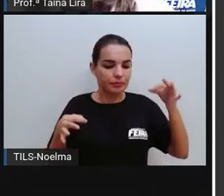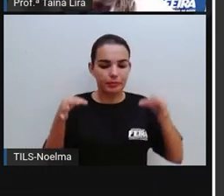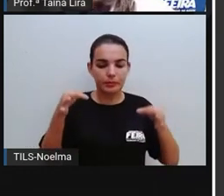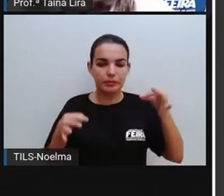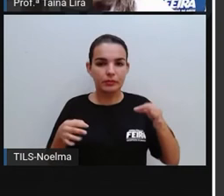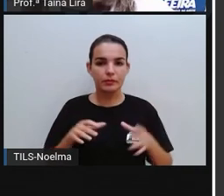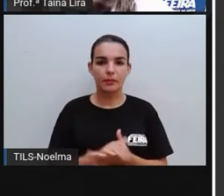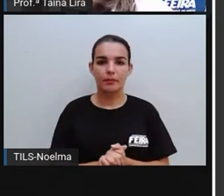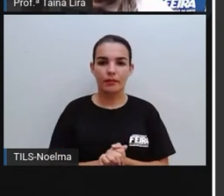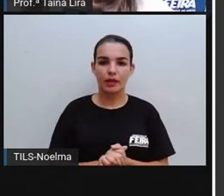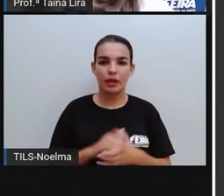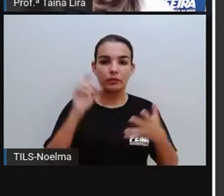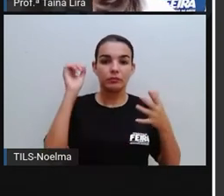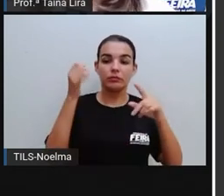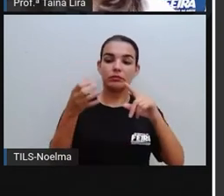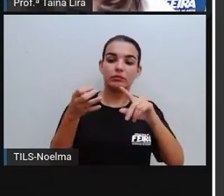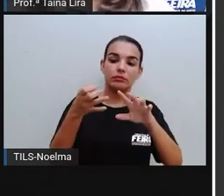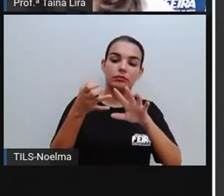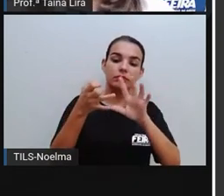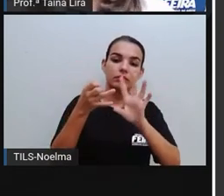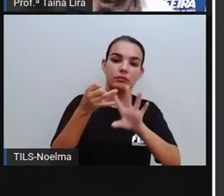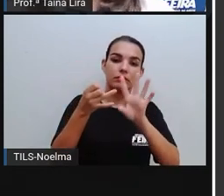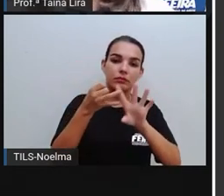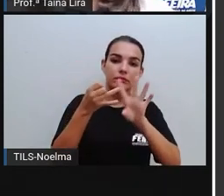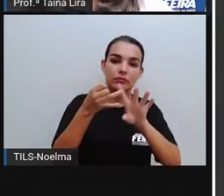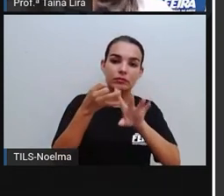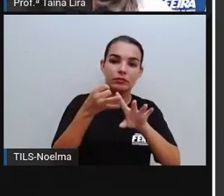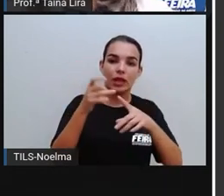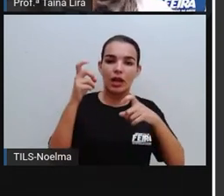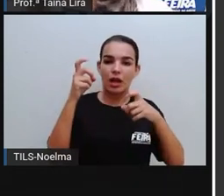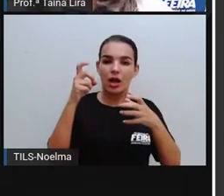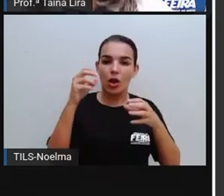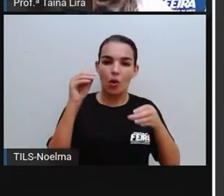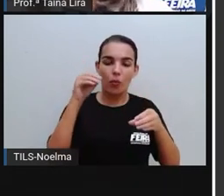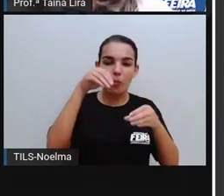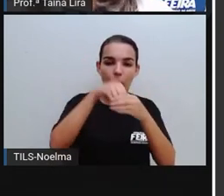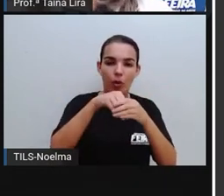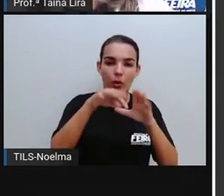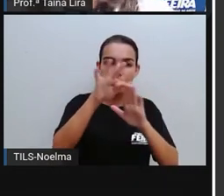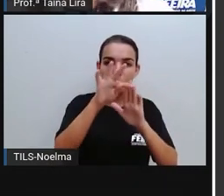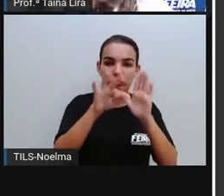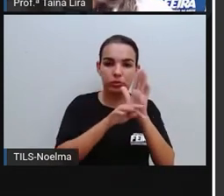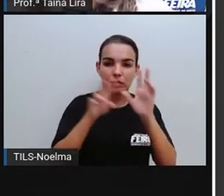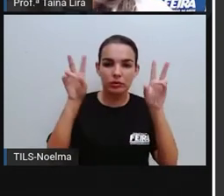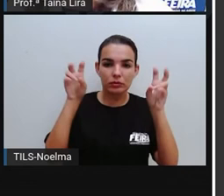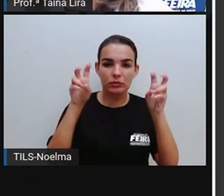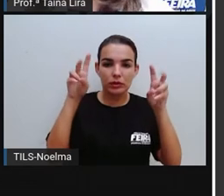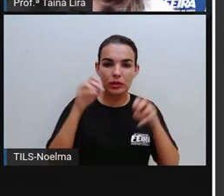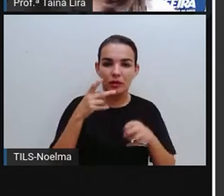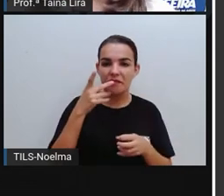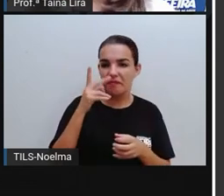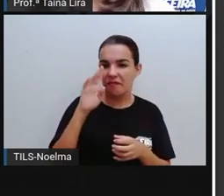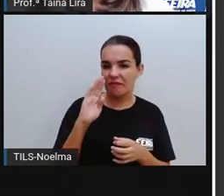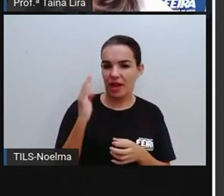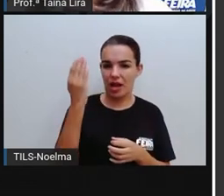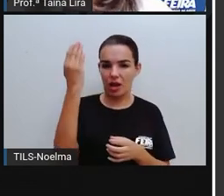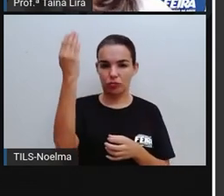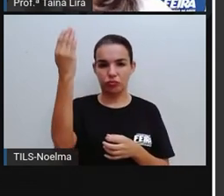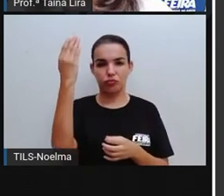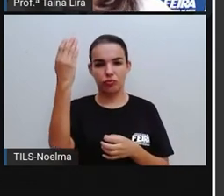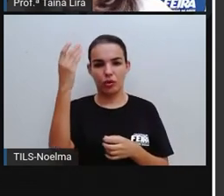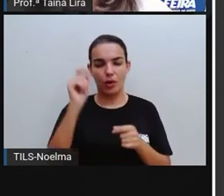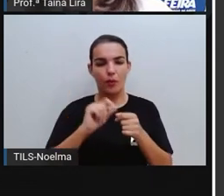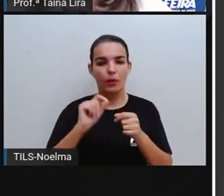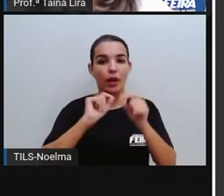Conteúdo impostor, ó, a informação é mal utilizada, moldando uma situação e criando uma